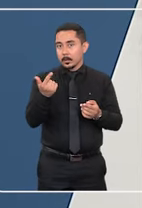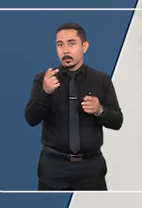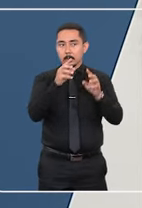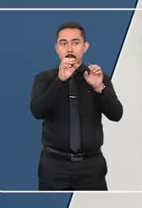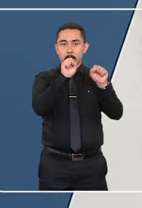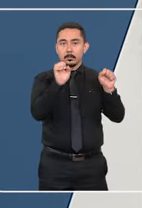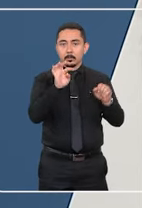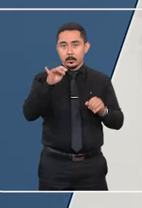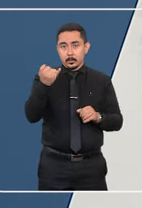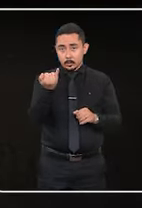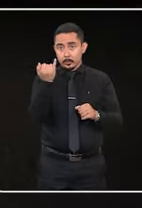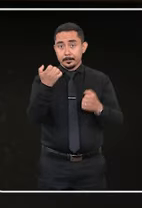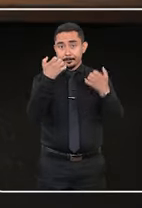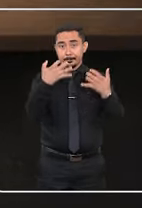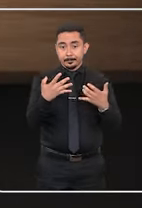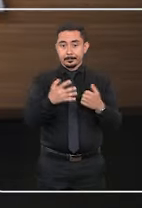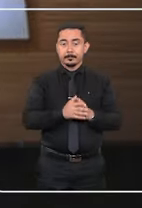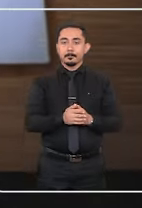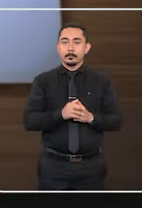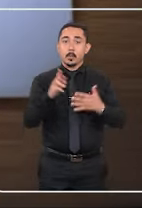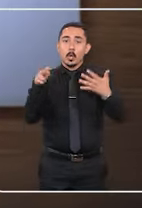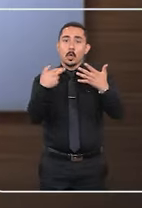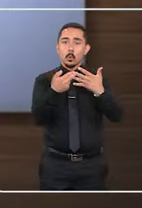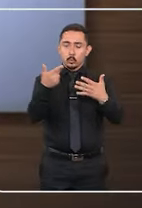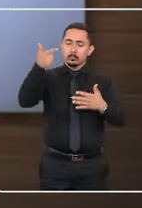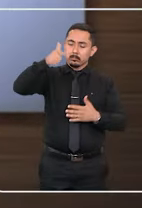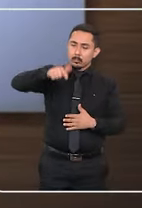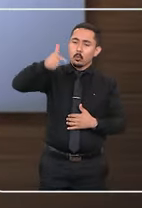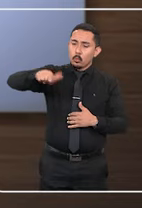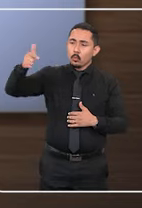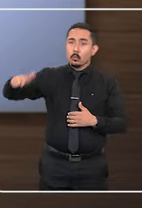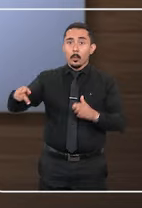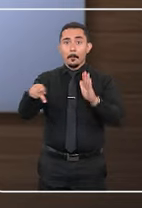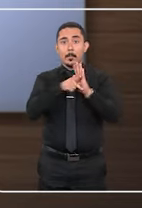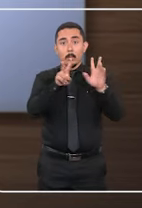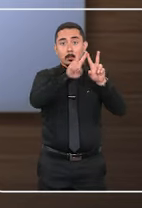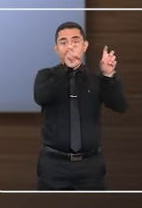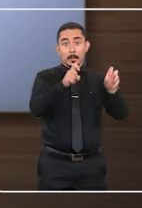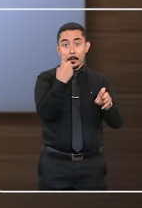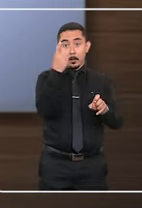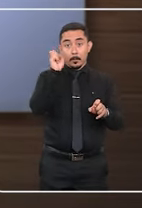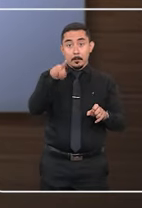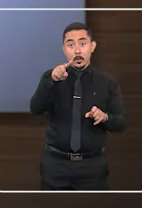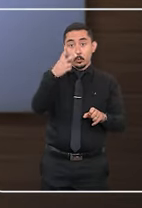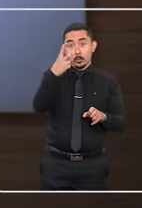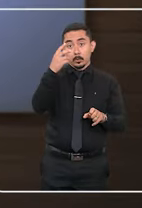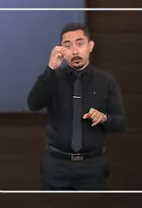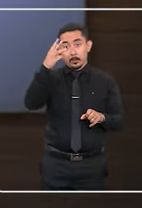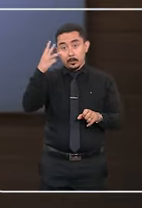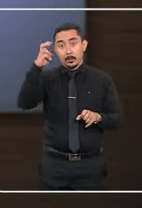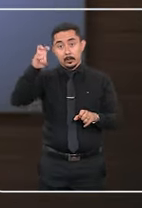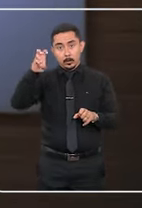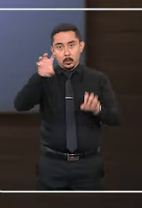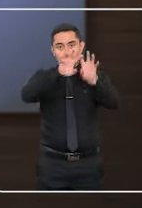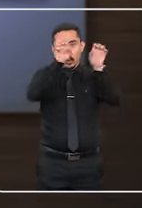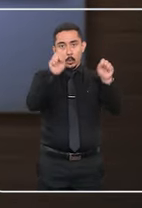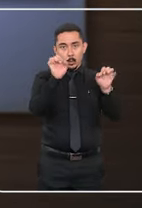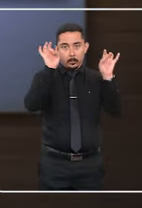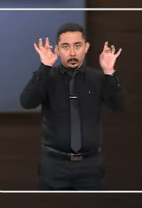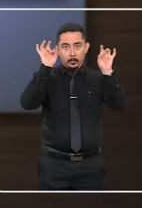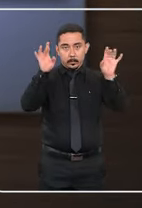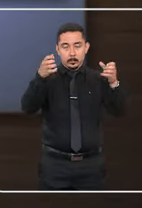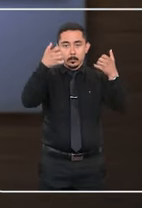Tribunal de Justiça. Sob o rito dos recursos repetitivos cadastrado como tema 1235, a Corte